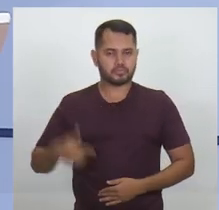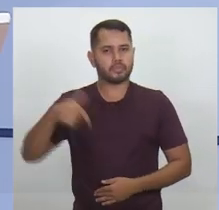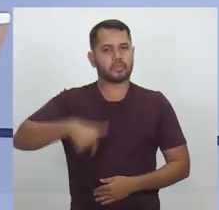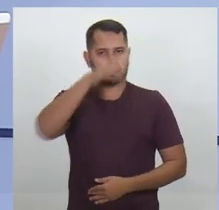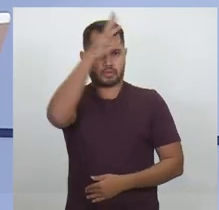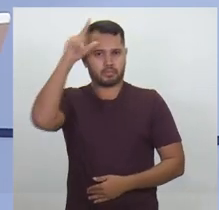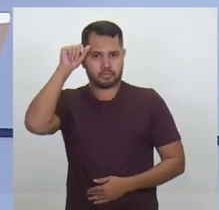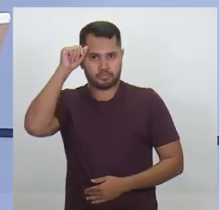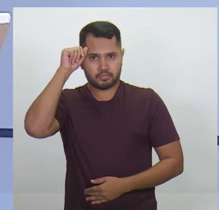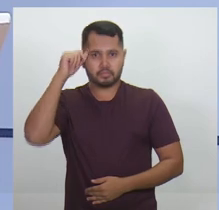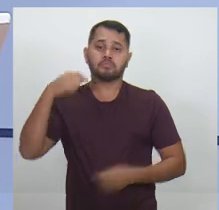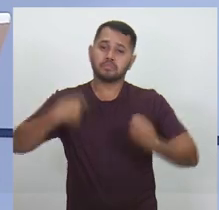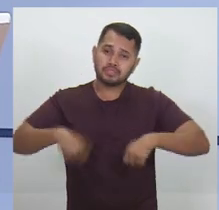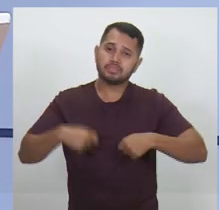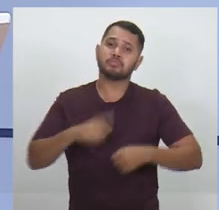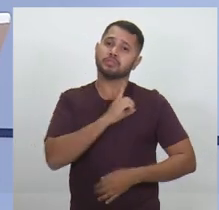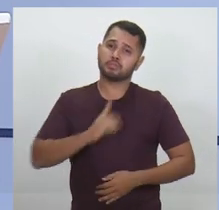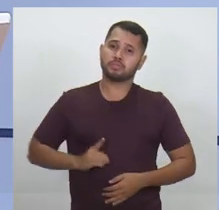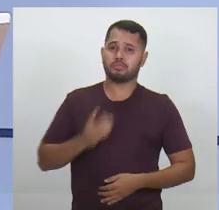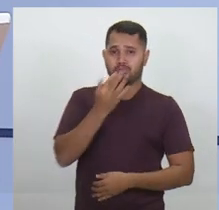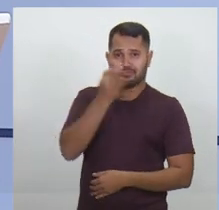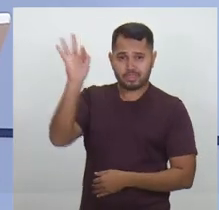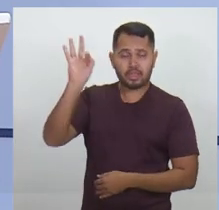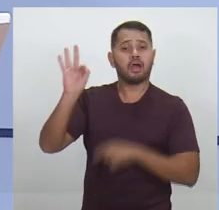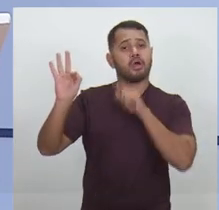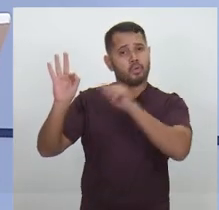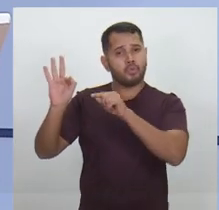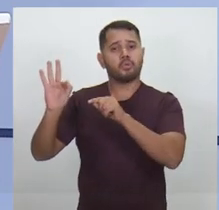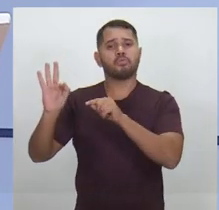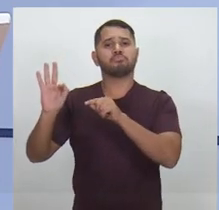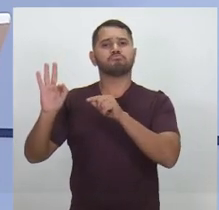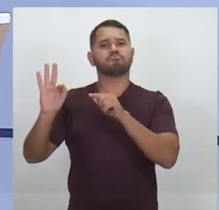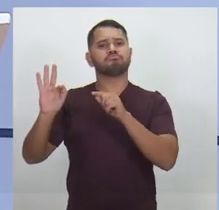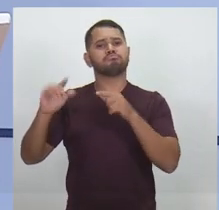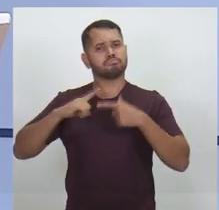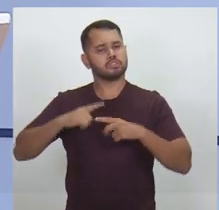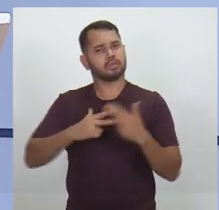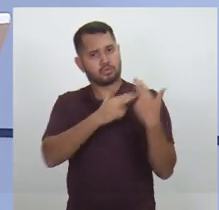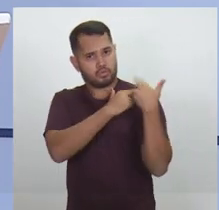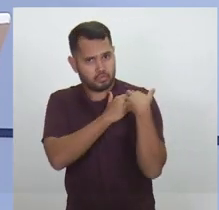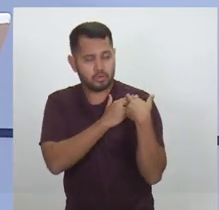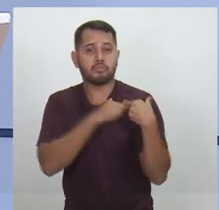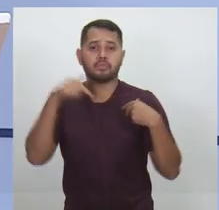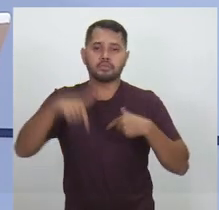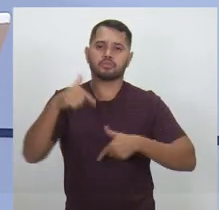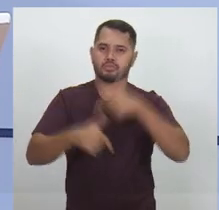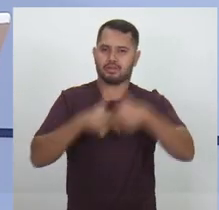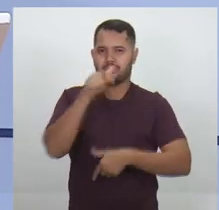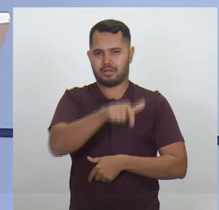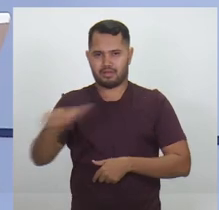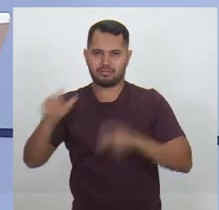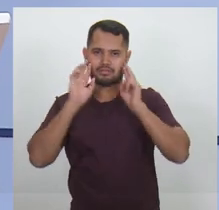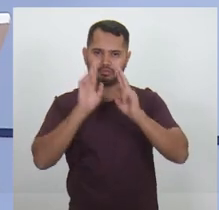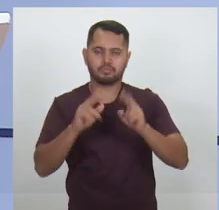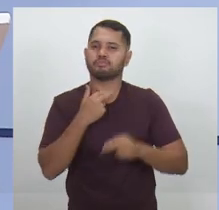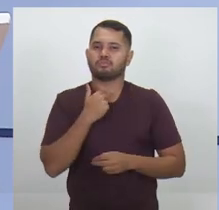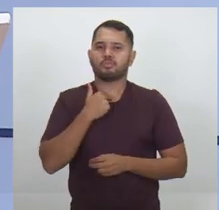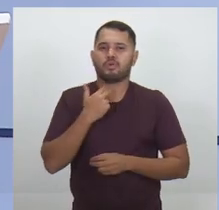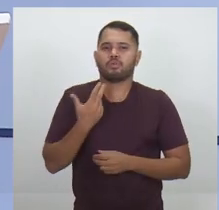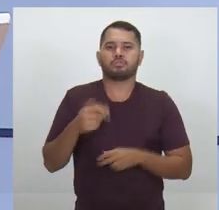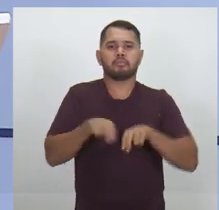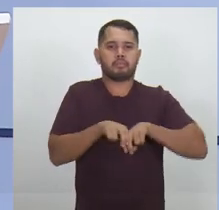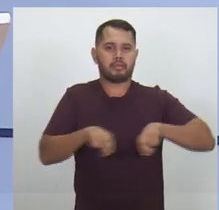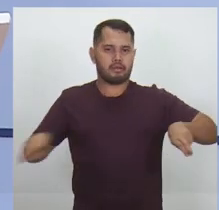Estado do Amazonas. Nós precisamos de deputados federais que estejam, que tenham compromisso com os trabalhadores. Nós não podemos ter uma